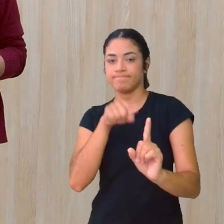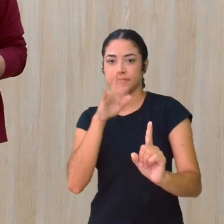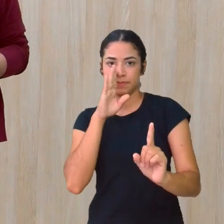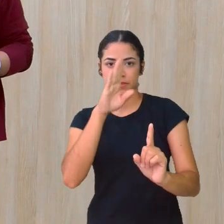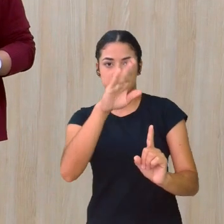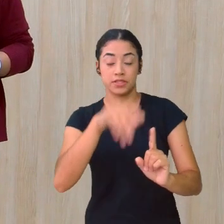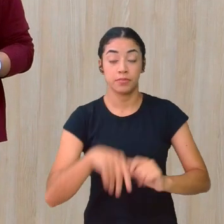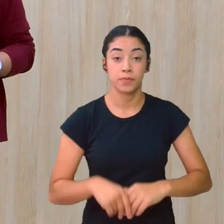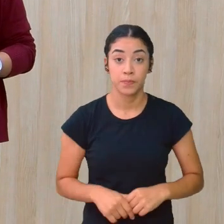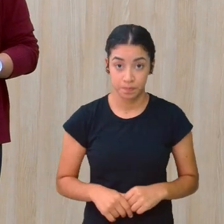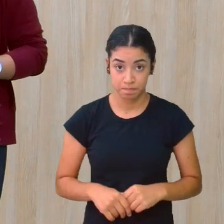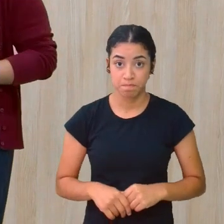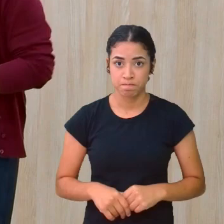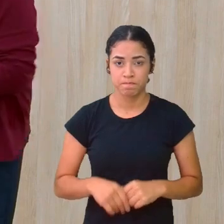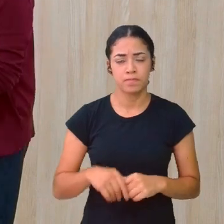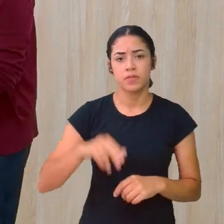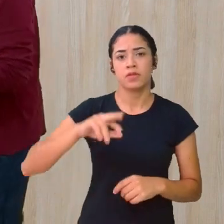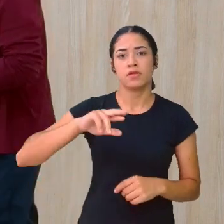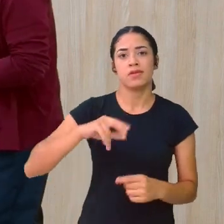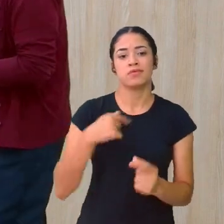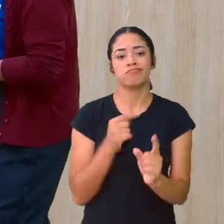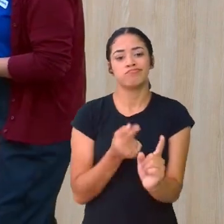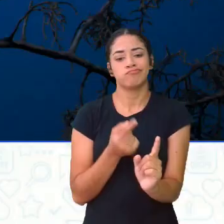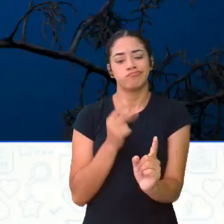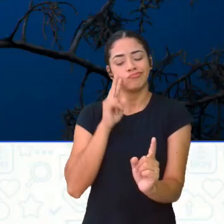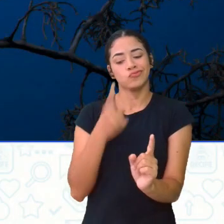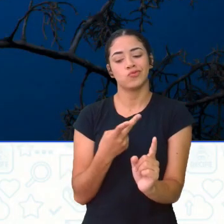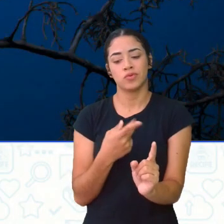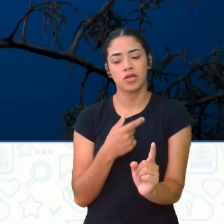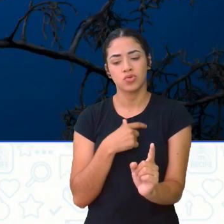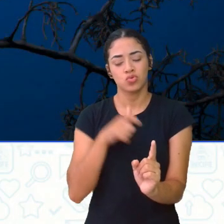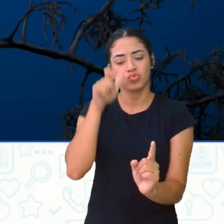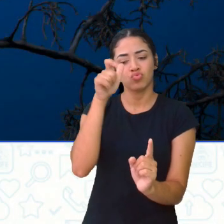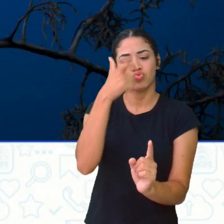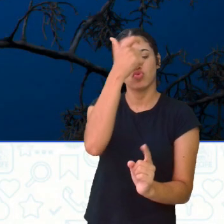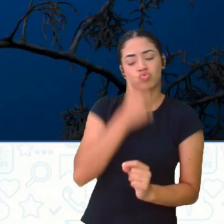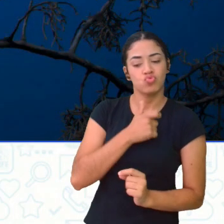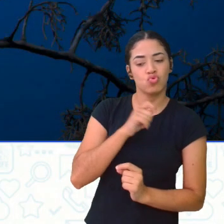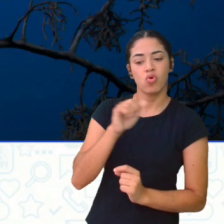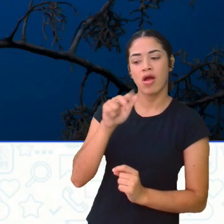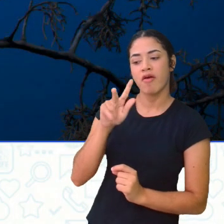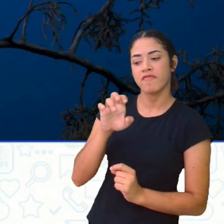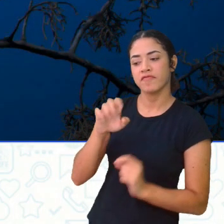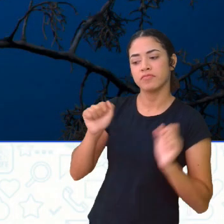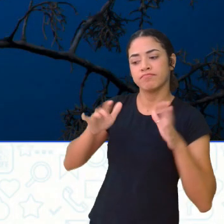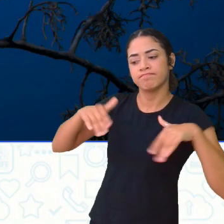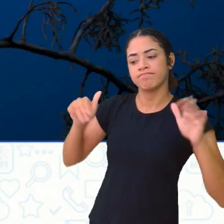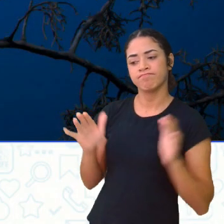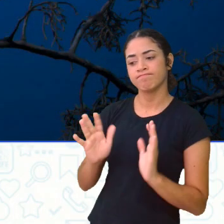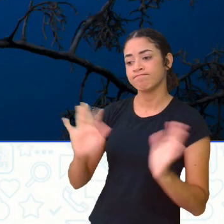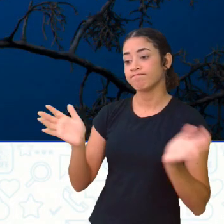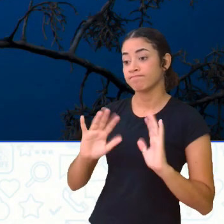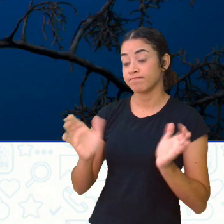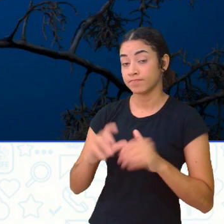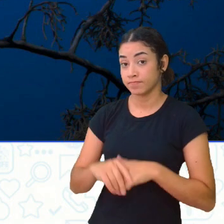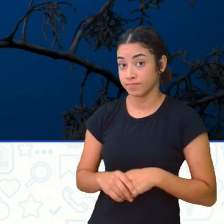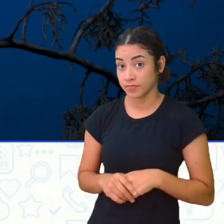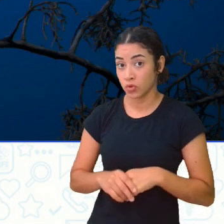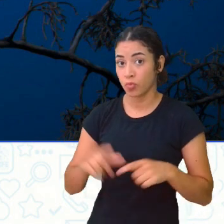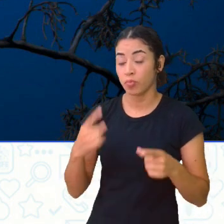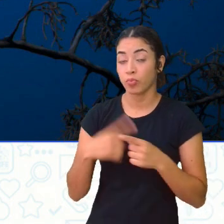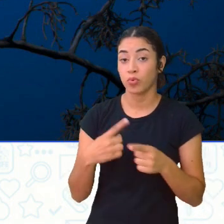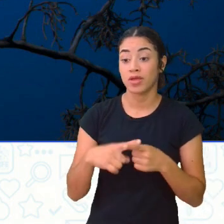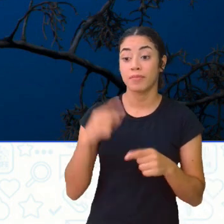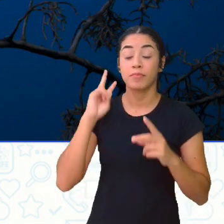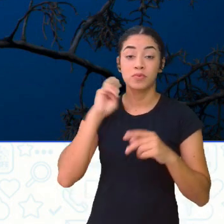escutou Que não se reconhece Nem como ave Porque ele não é Morcego é um mamífero Tá